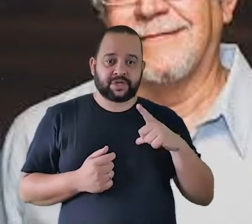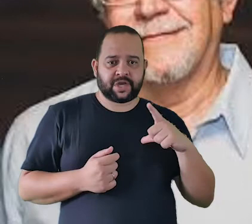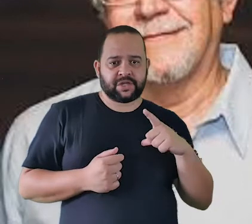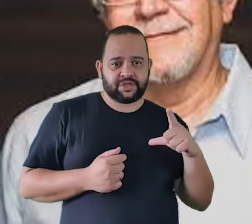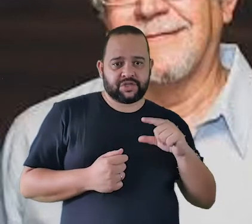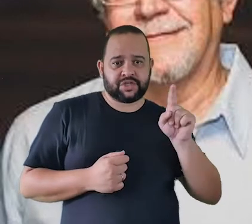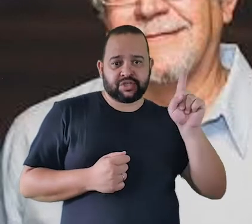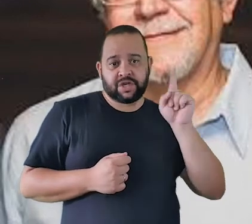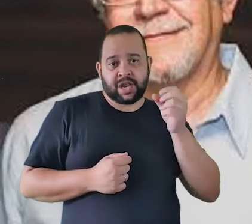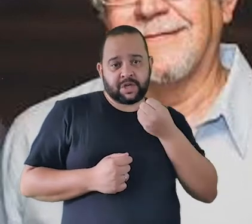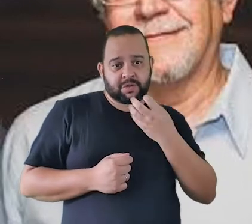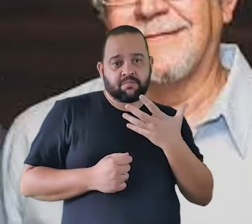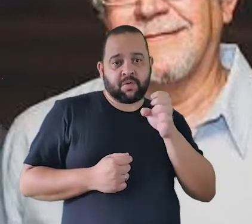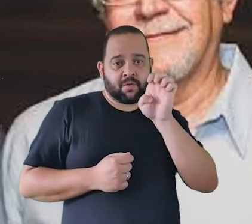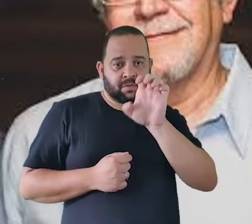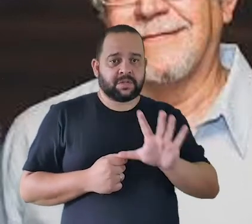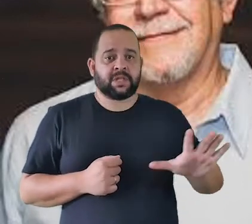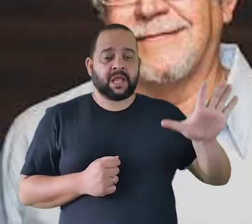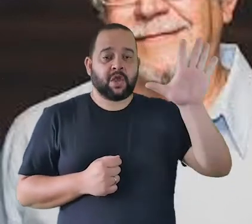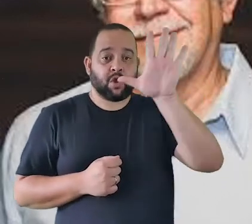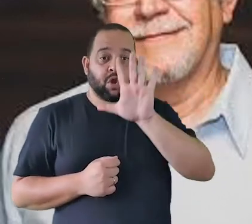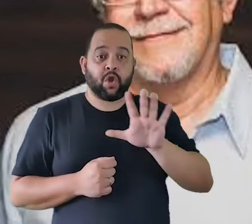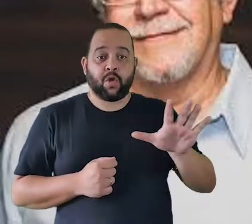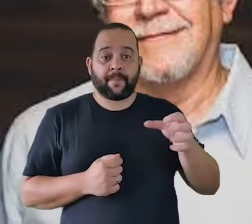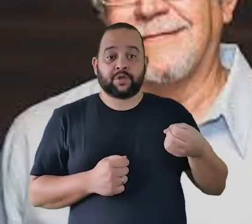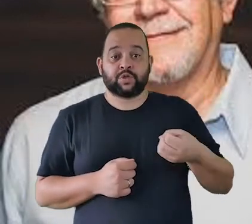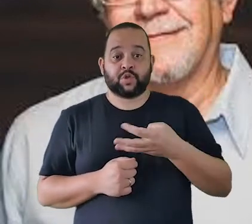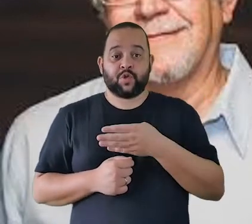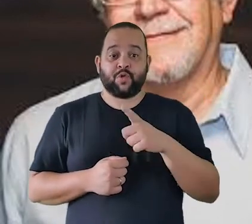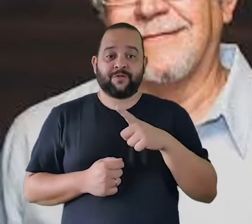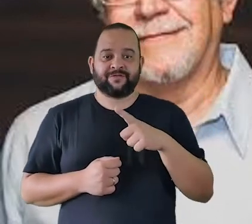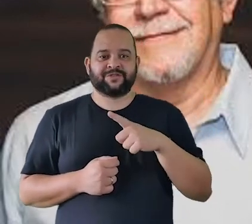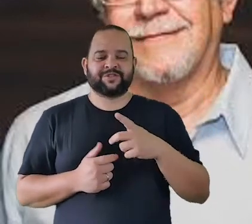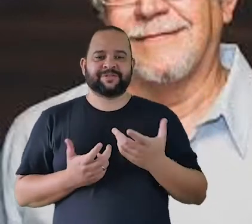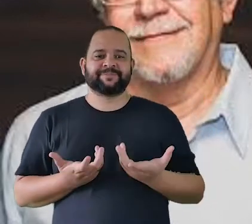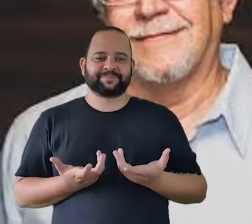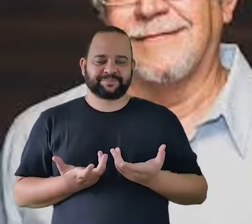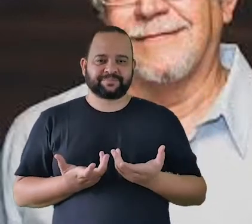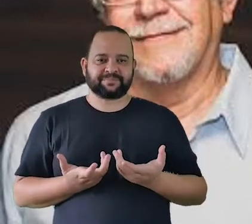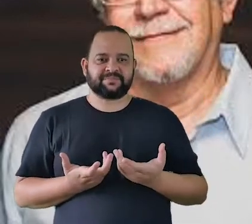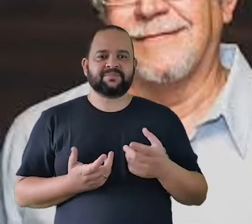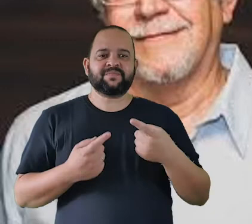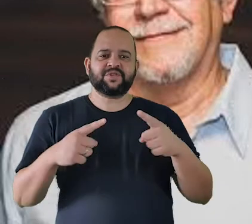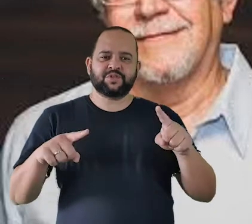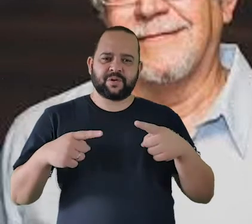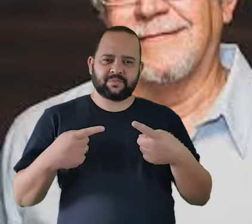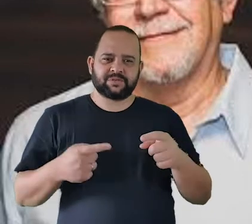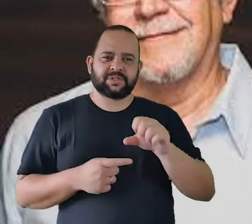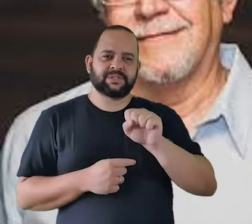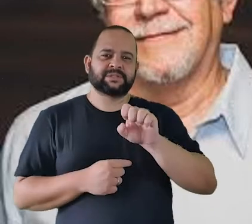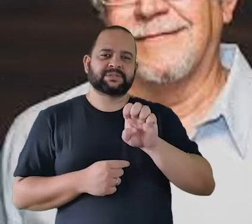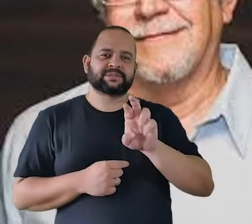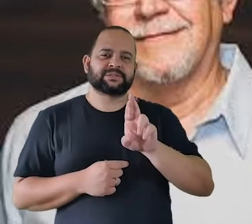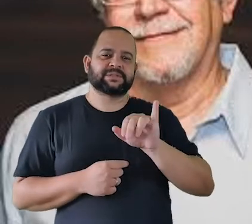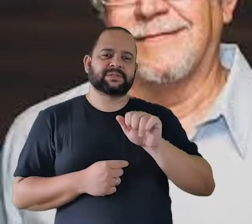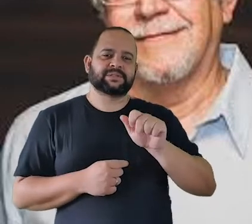tinha de vanguarda na Europa naquele momento, que era principalmente o dodecafonismo e a música serial.